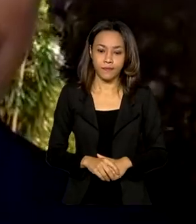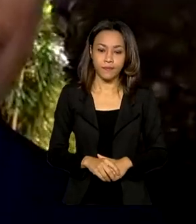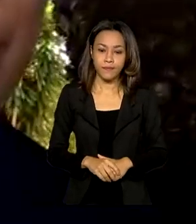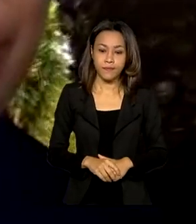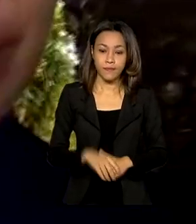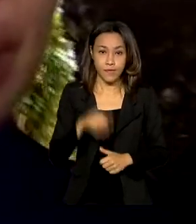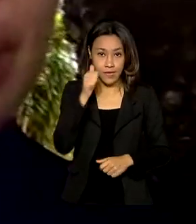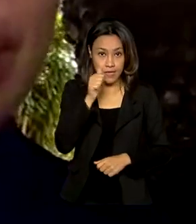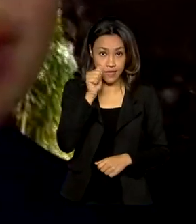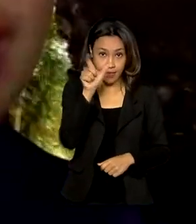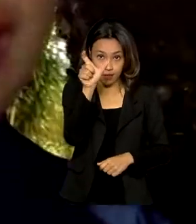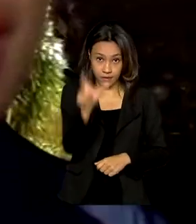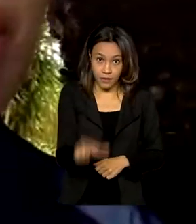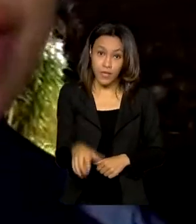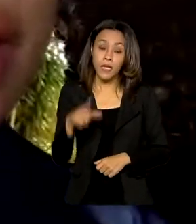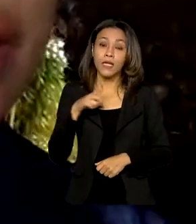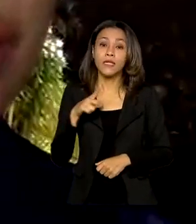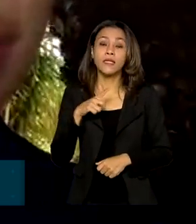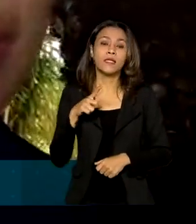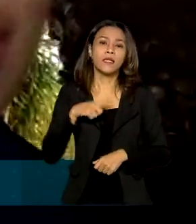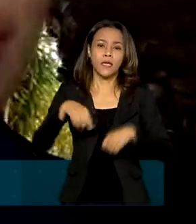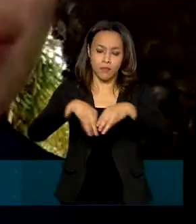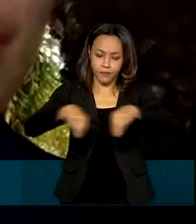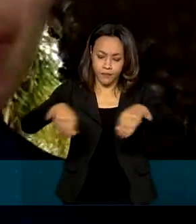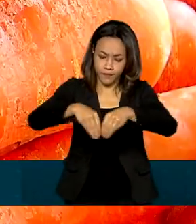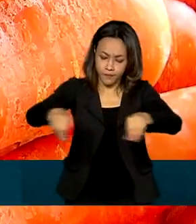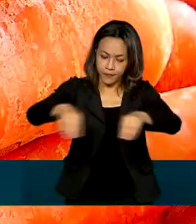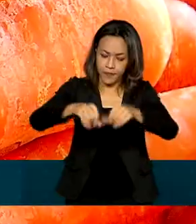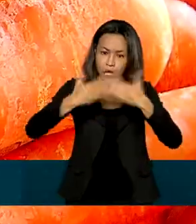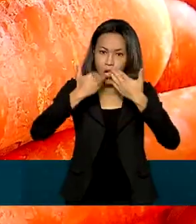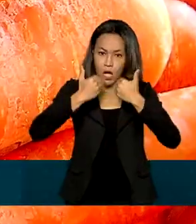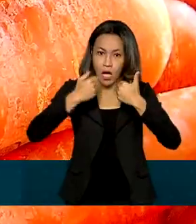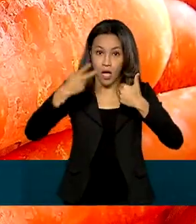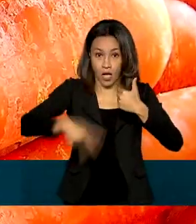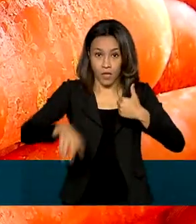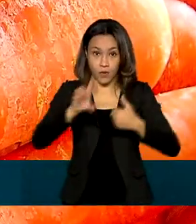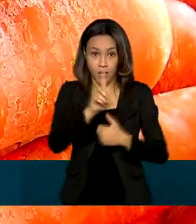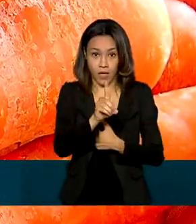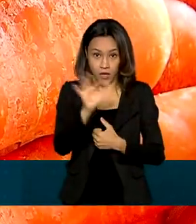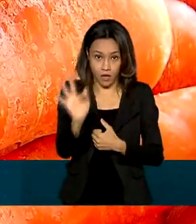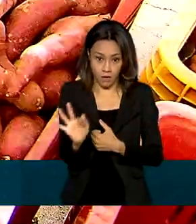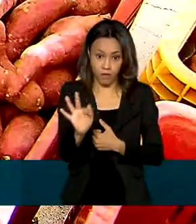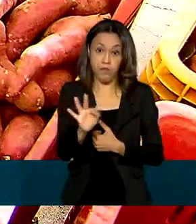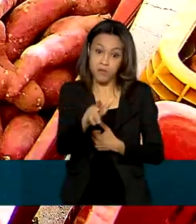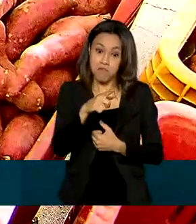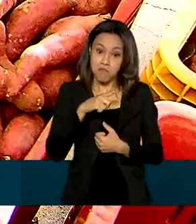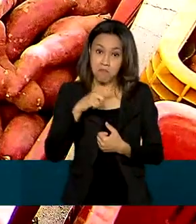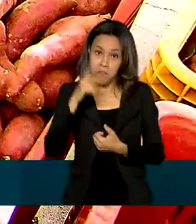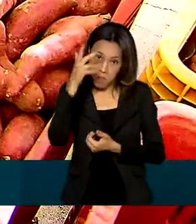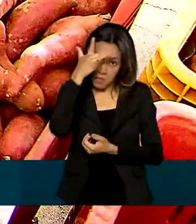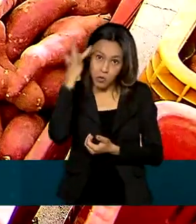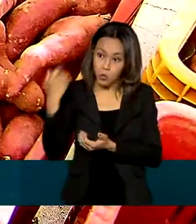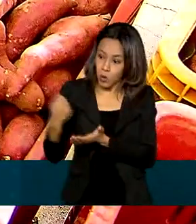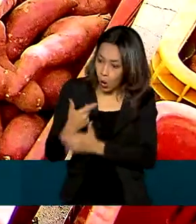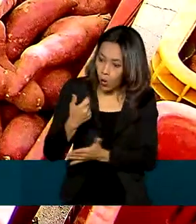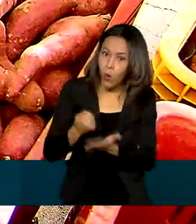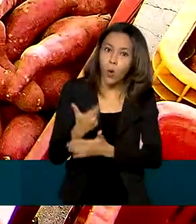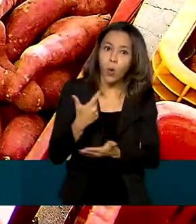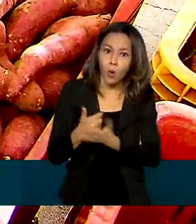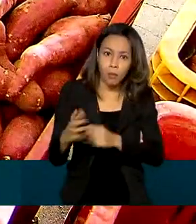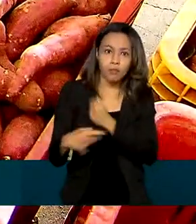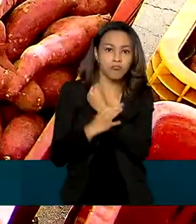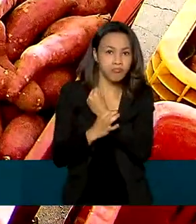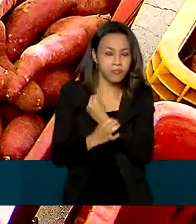Lei de Cultiva Verduras Orgânicas no Distrito Federal. A produção tem compra garantida por meio do programa de aquisição de